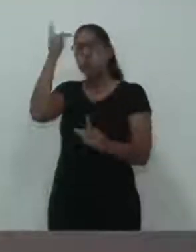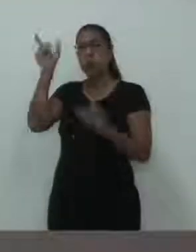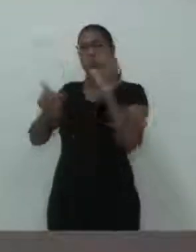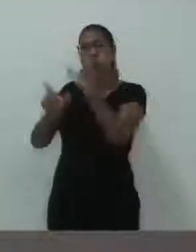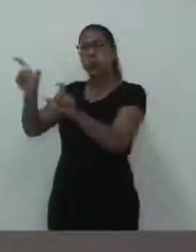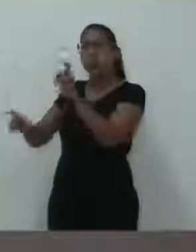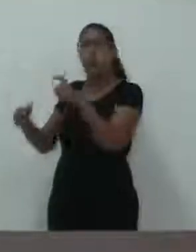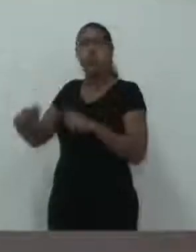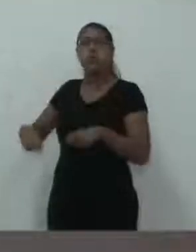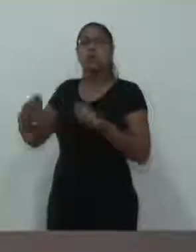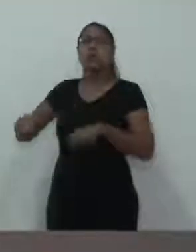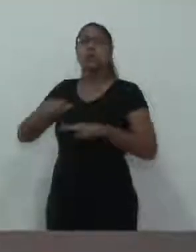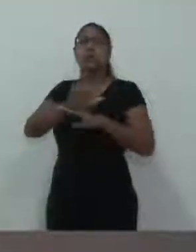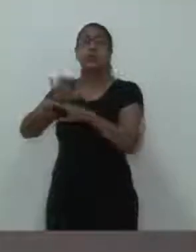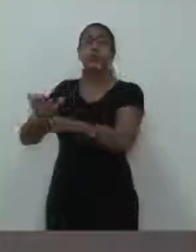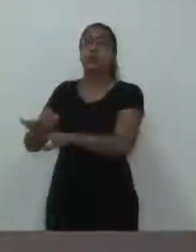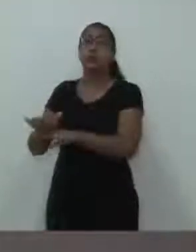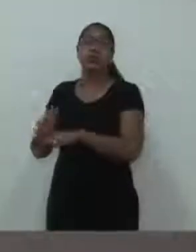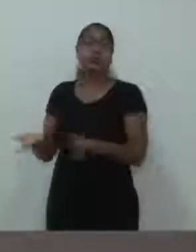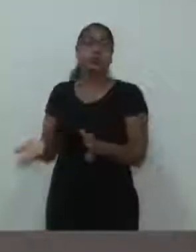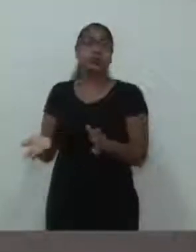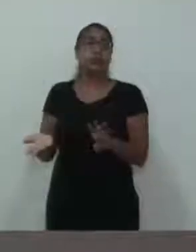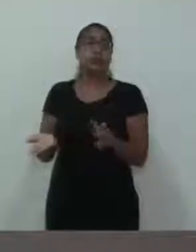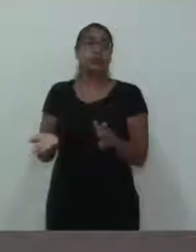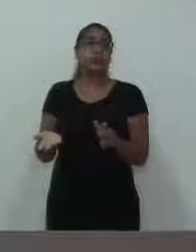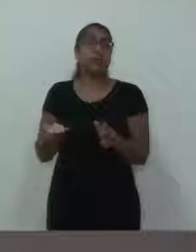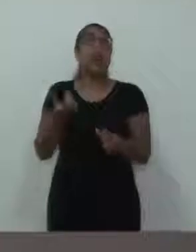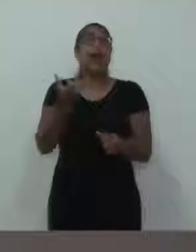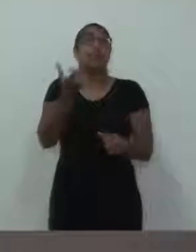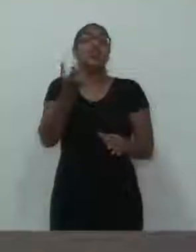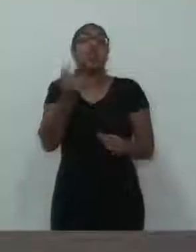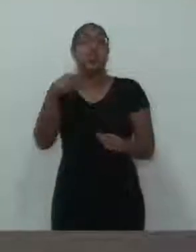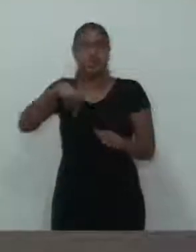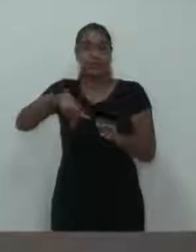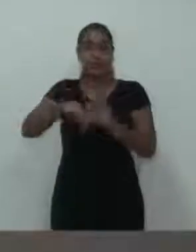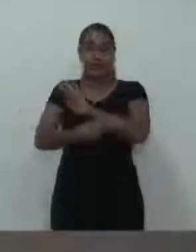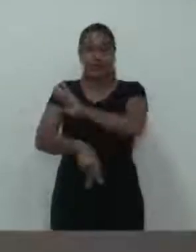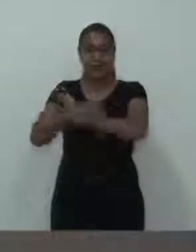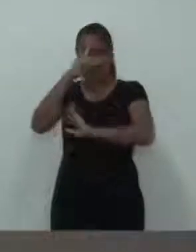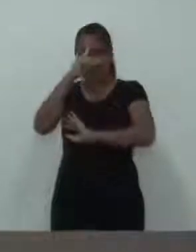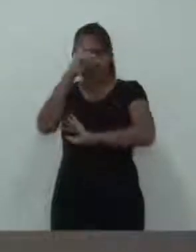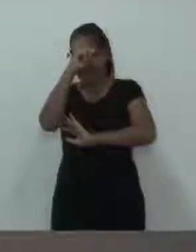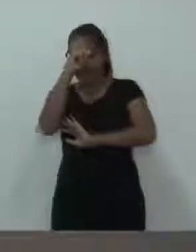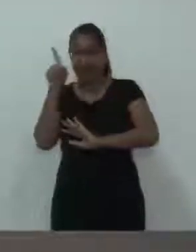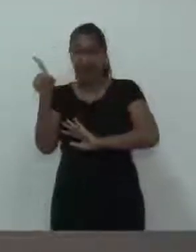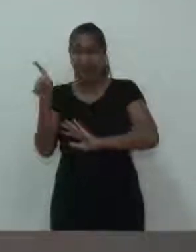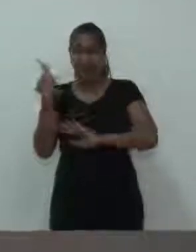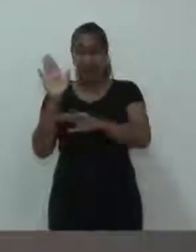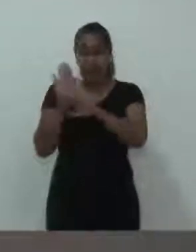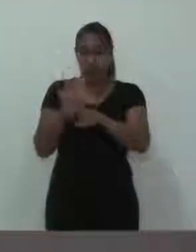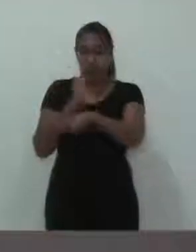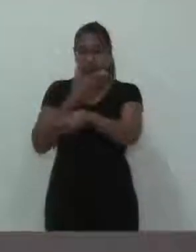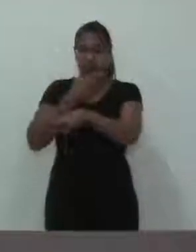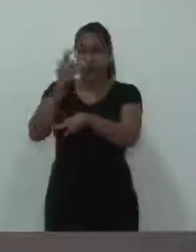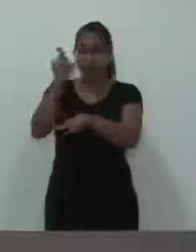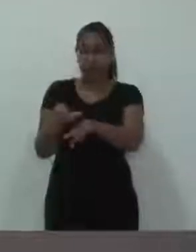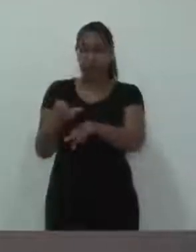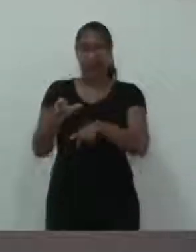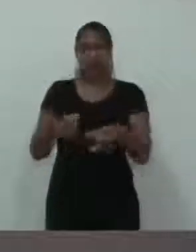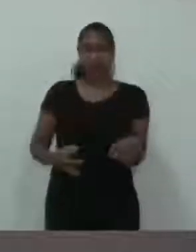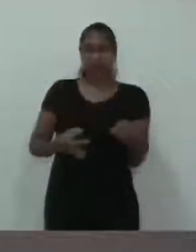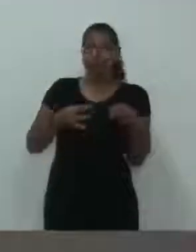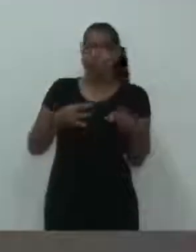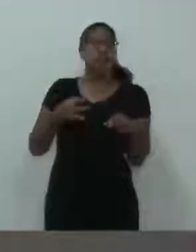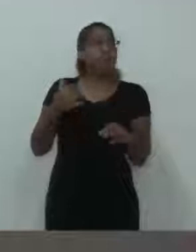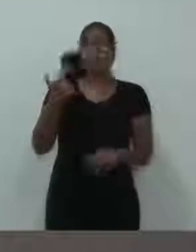Nós não temos nem atendimento para isso. Os recursos da nossa Santa Casa não é possível que se faça o tratamento